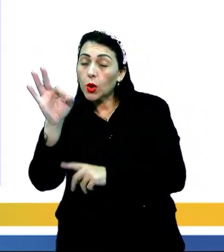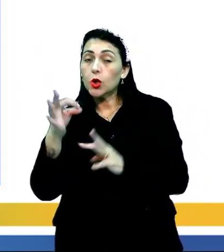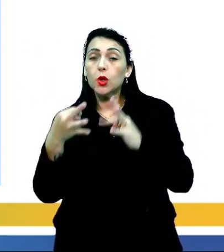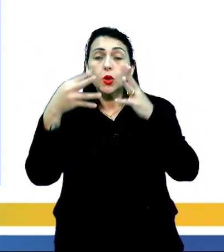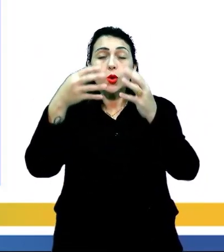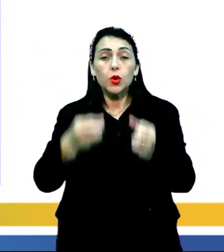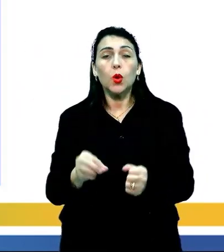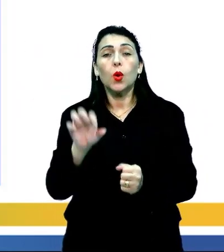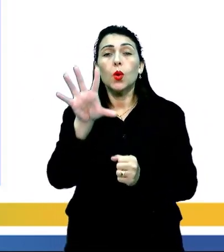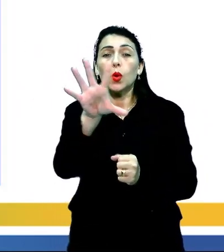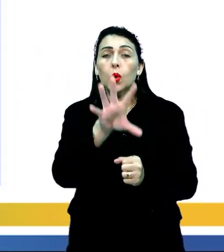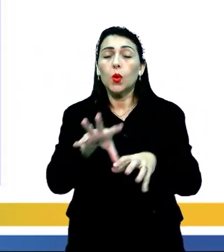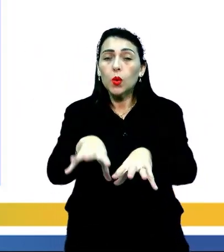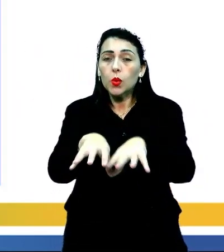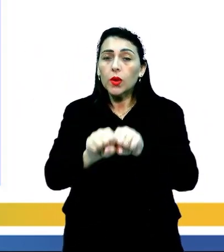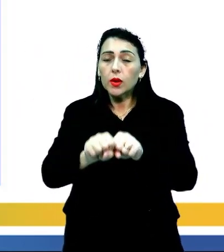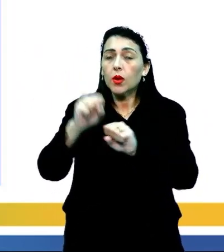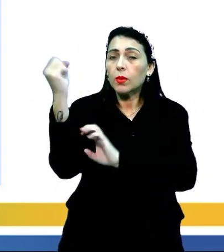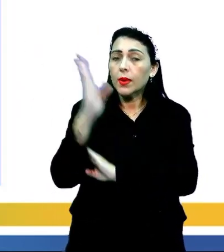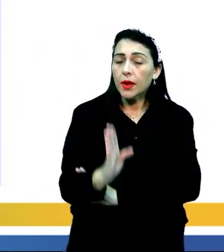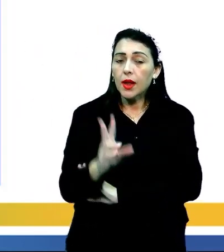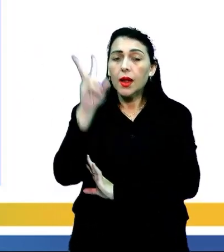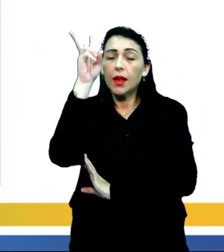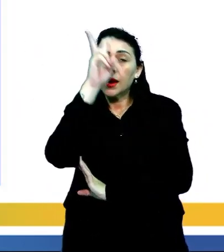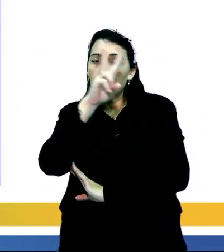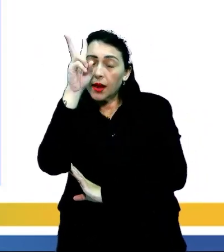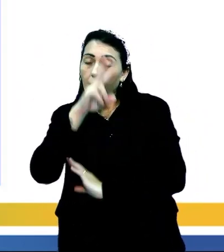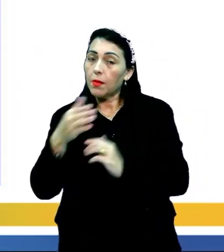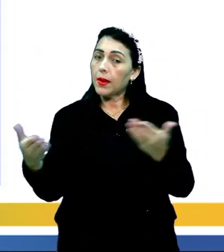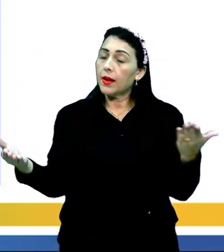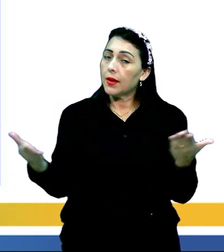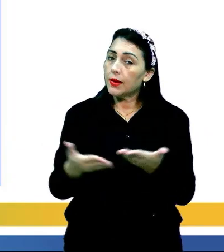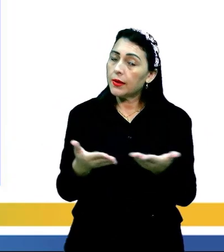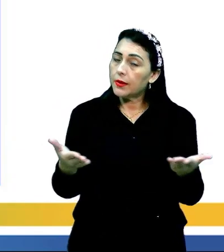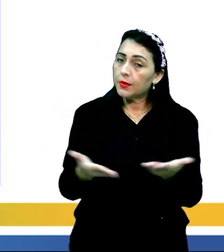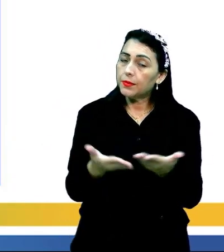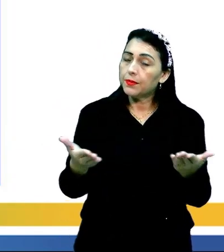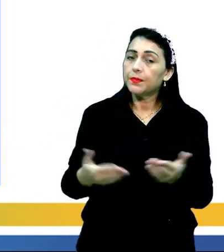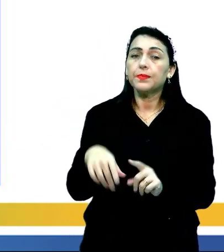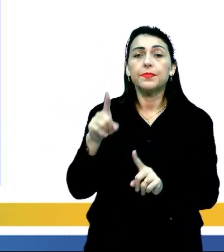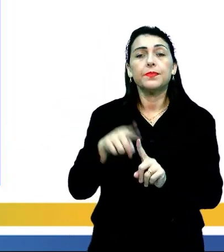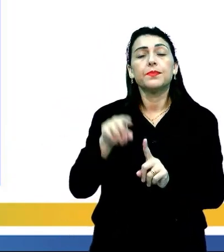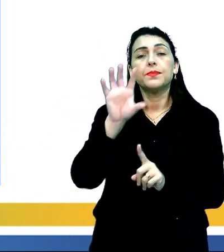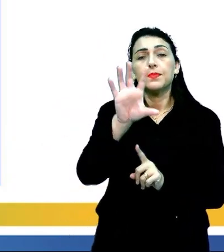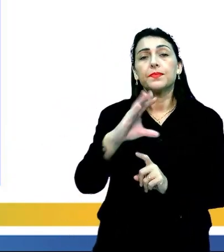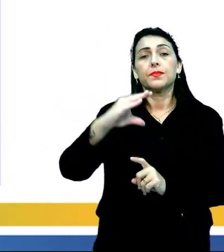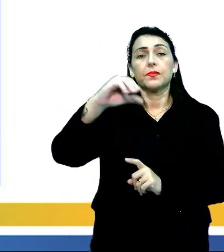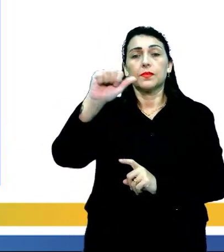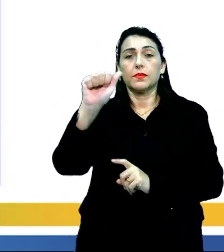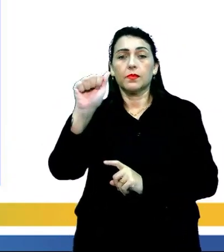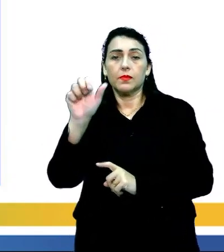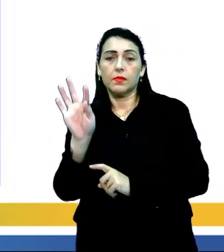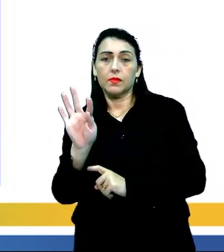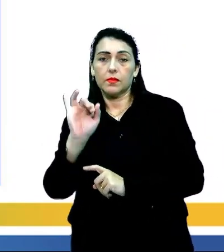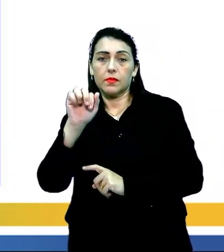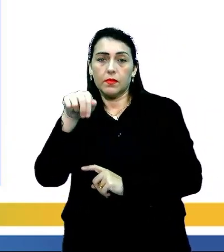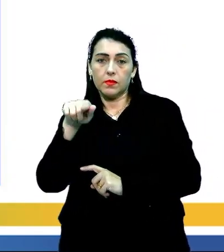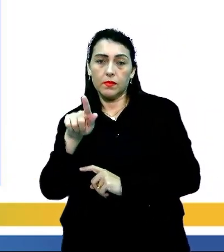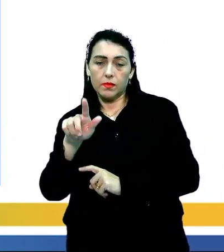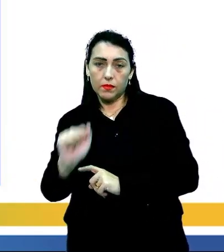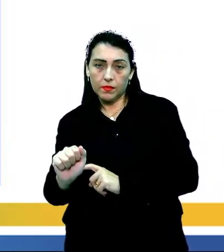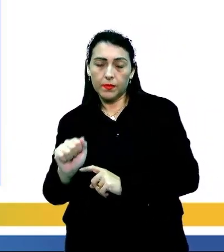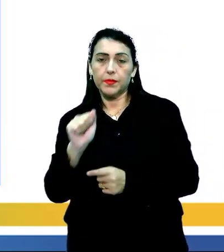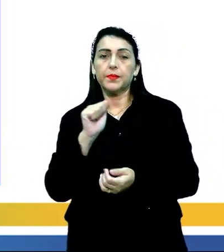todo o território brasileiro. Vamos relembrar, então, agora o domínio da Caatinga. Bem,